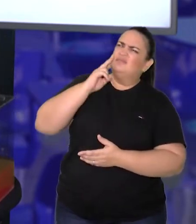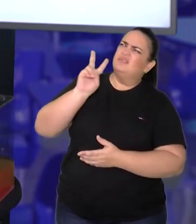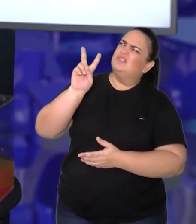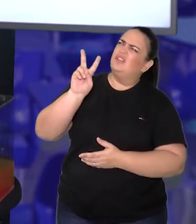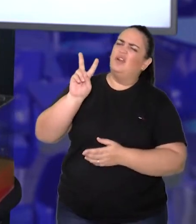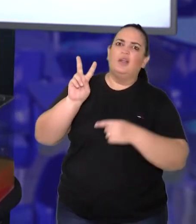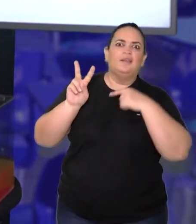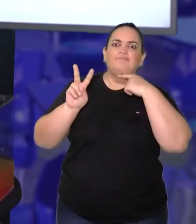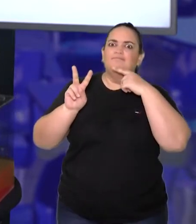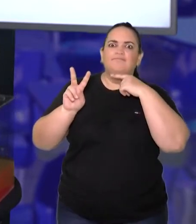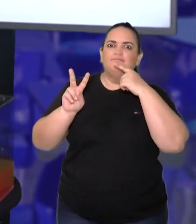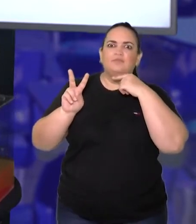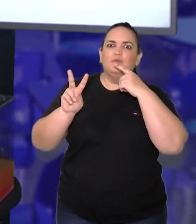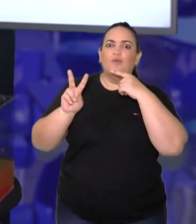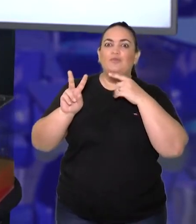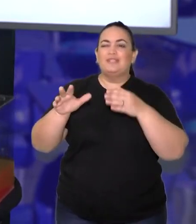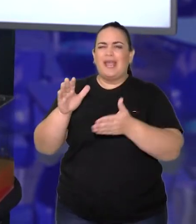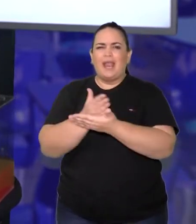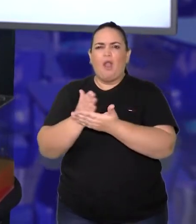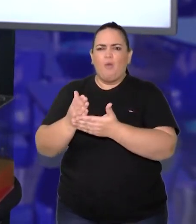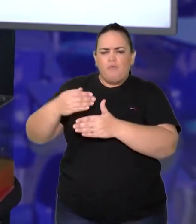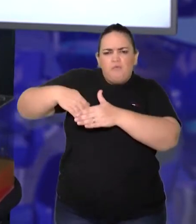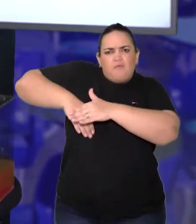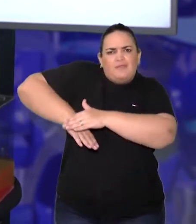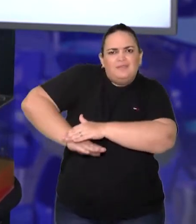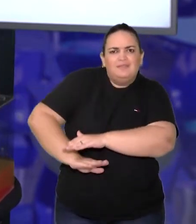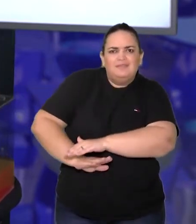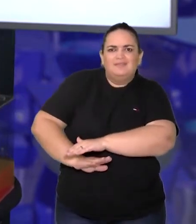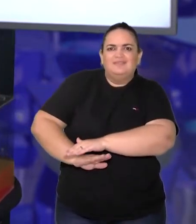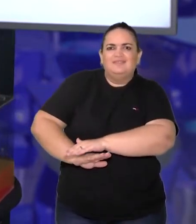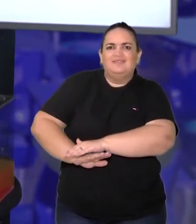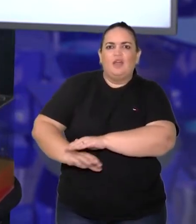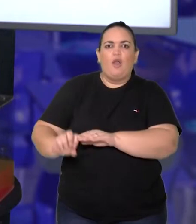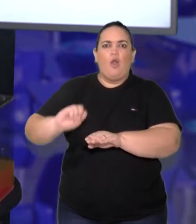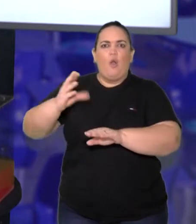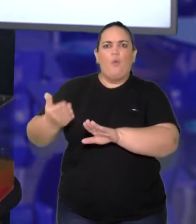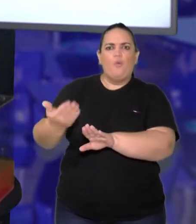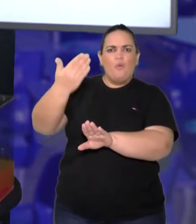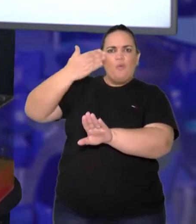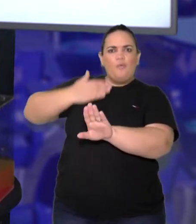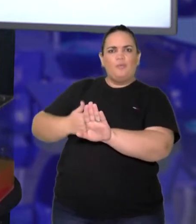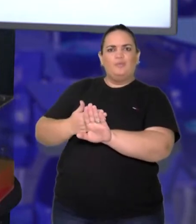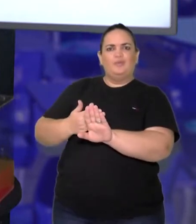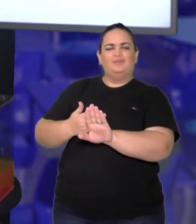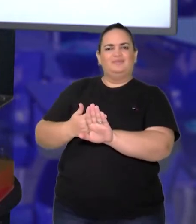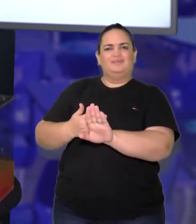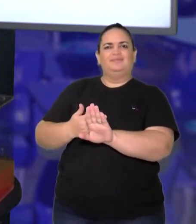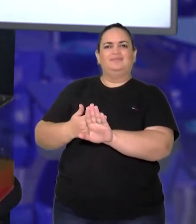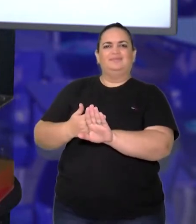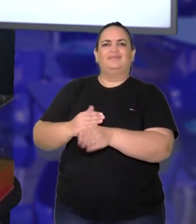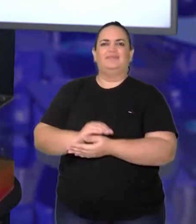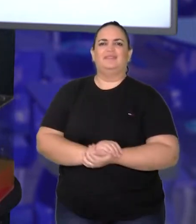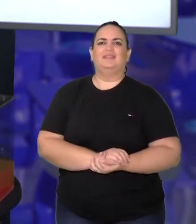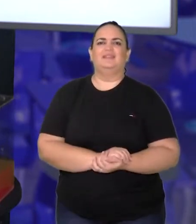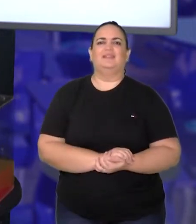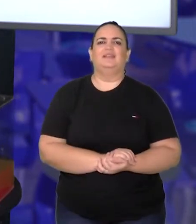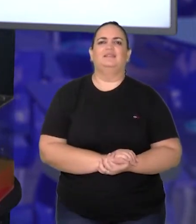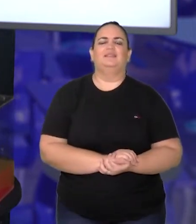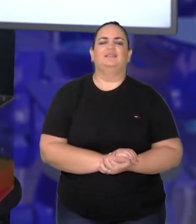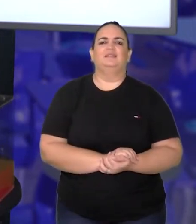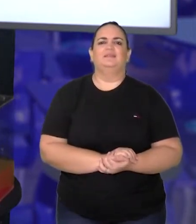alguns cubos que estão por trás. Eles estão escondidos, aparentemente, não dá para ver por essa vista frontal,